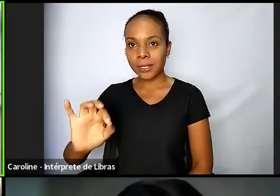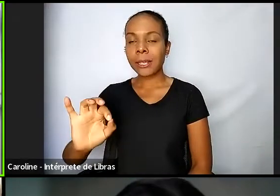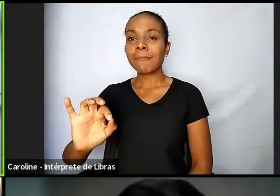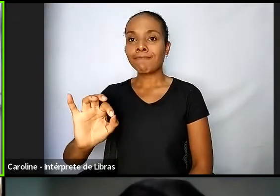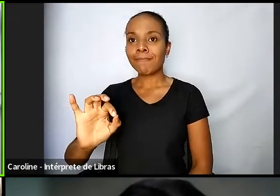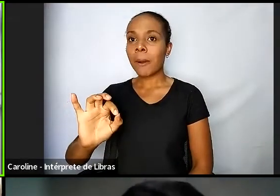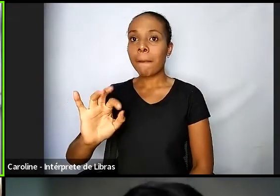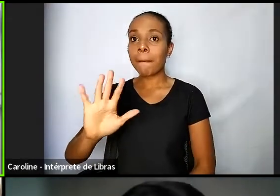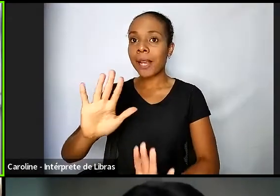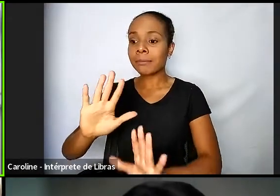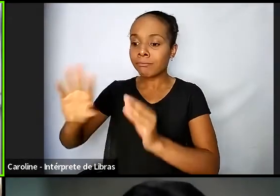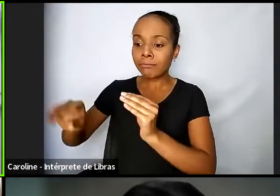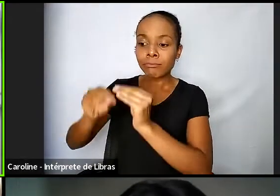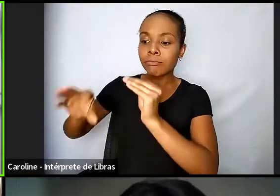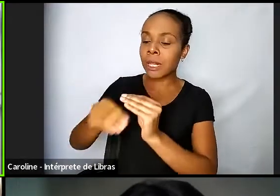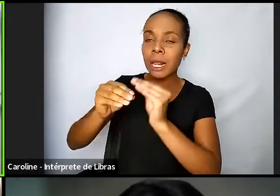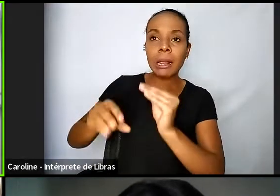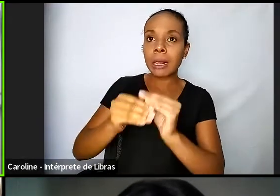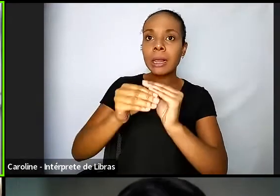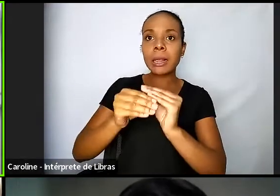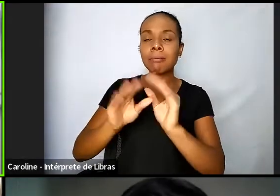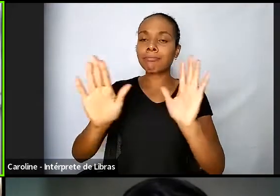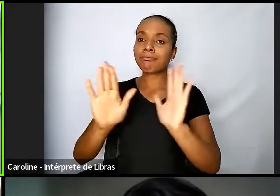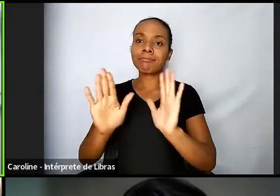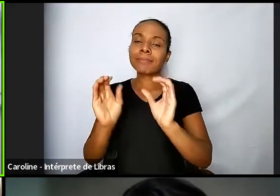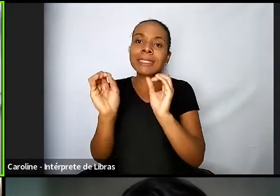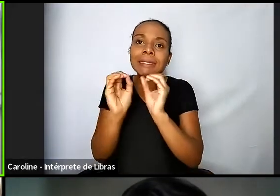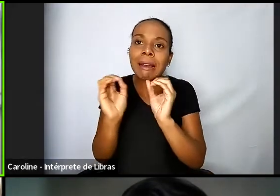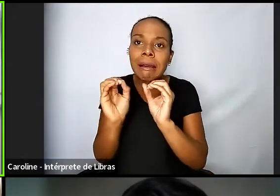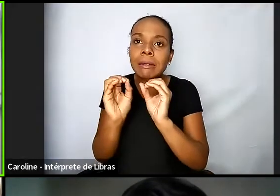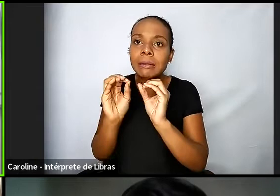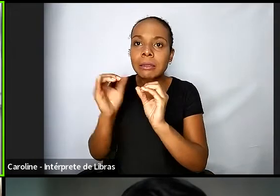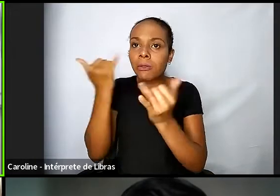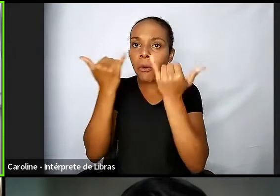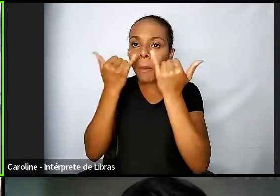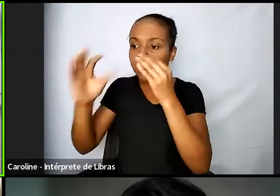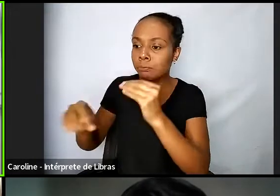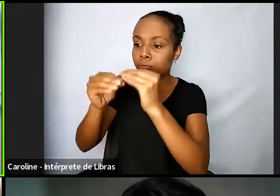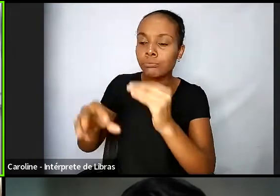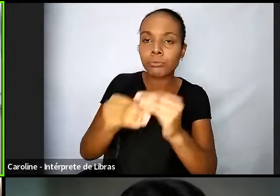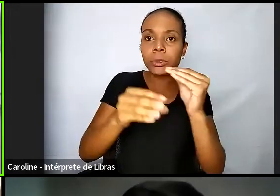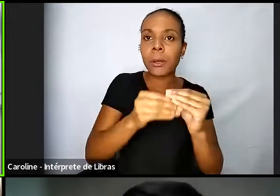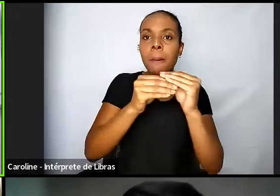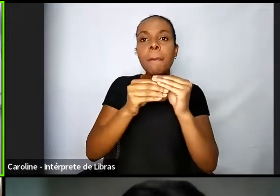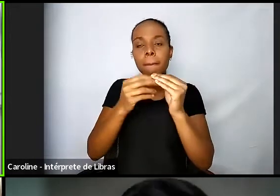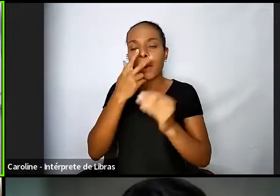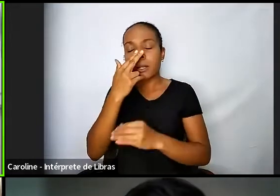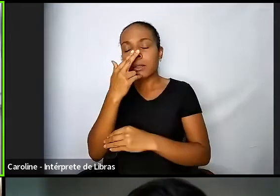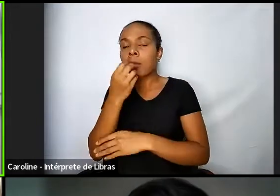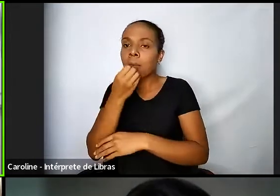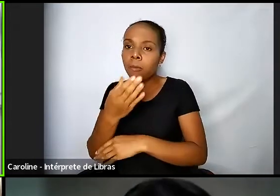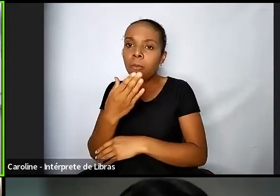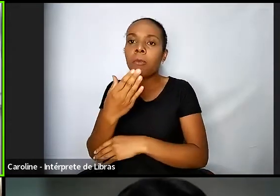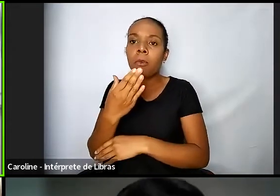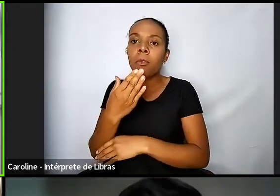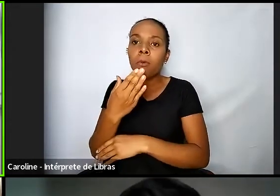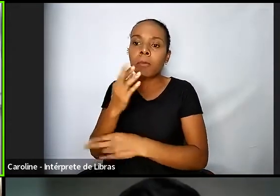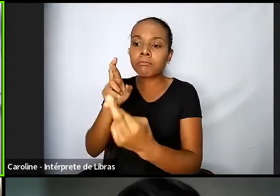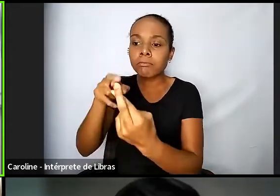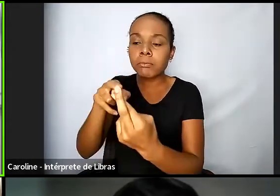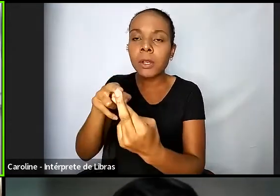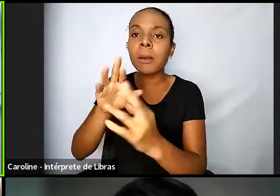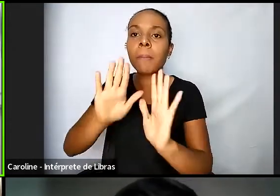fonte uma boa fonte né e o próprio nome diz que é um Cade Único né um cadastro único